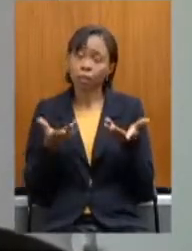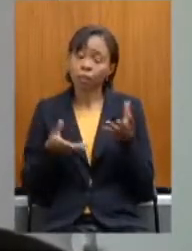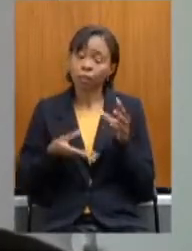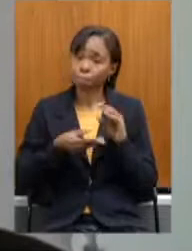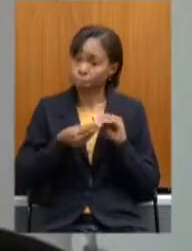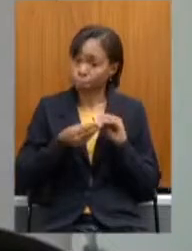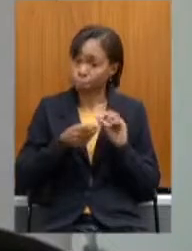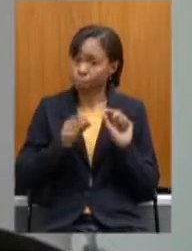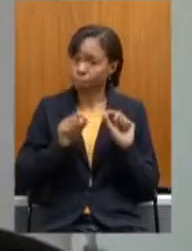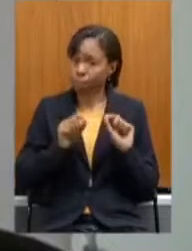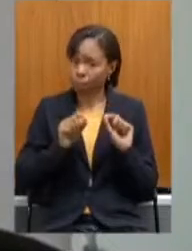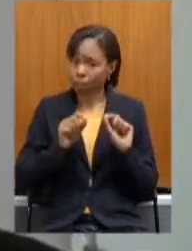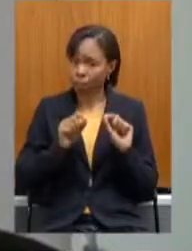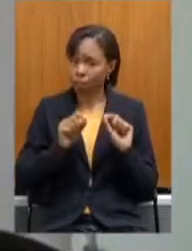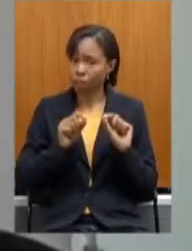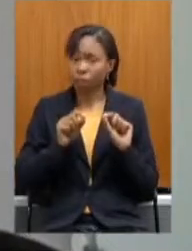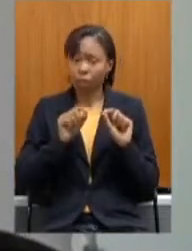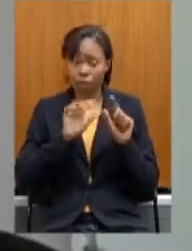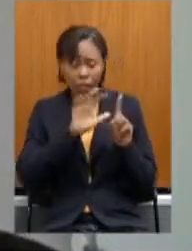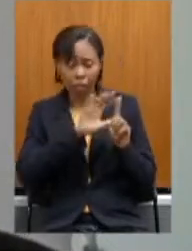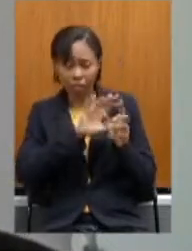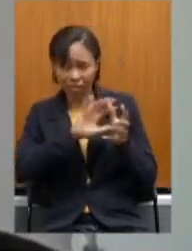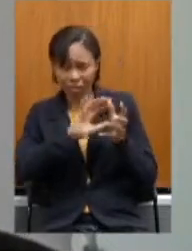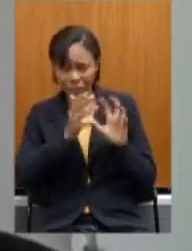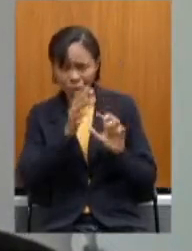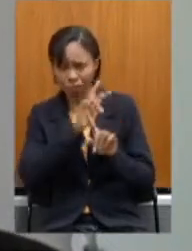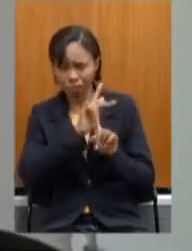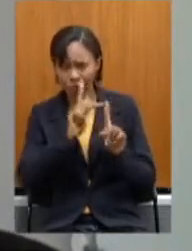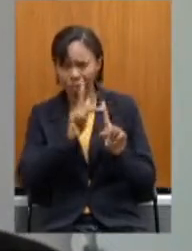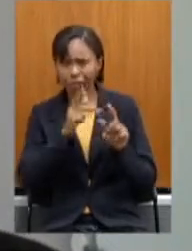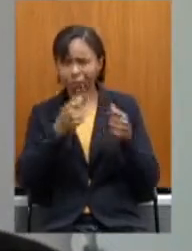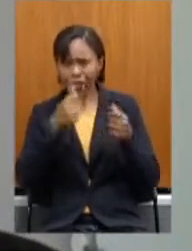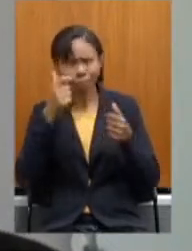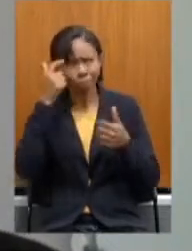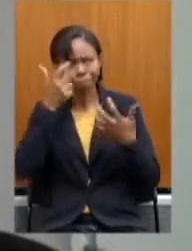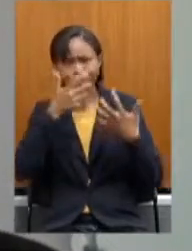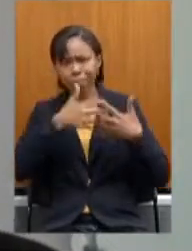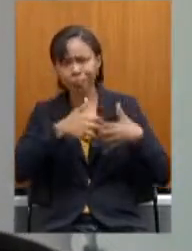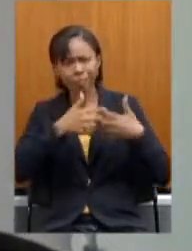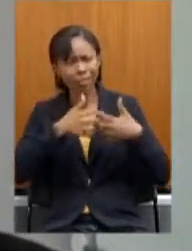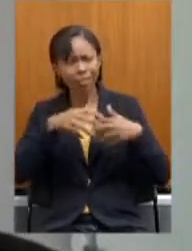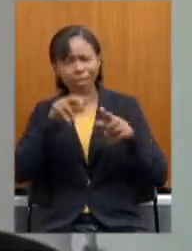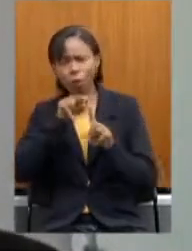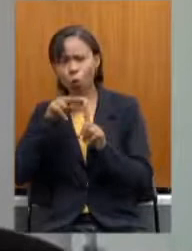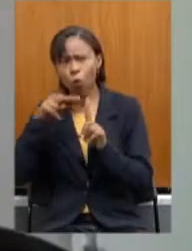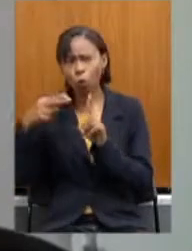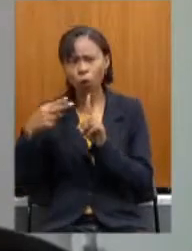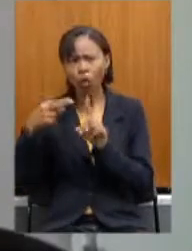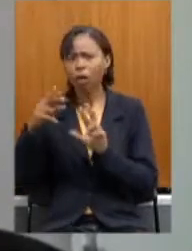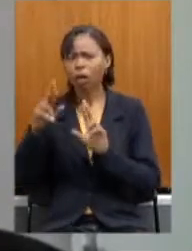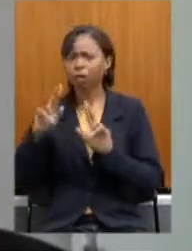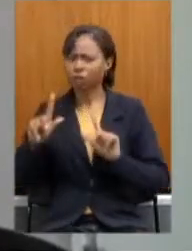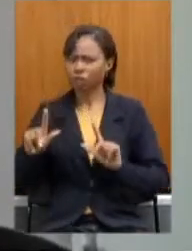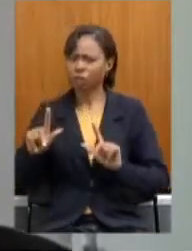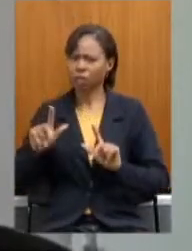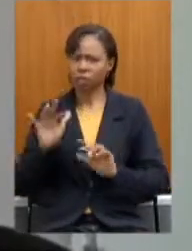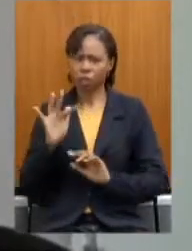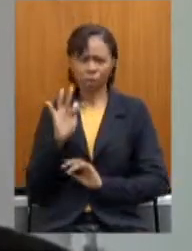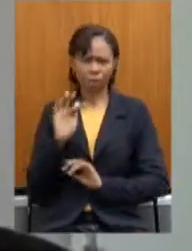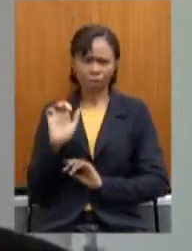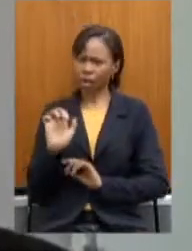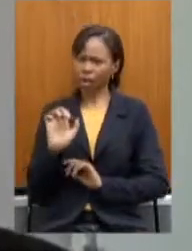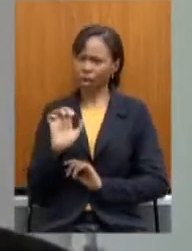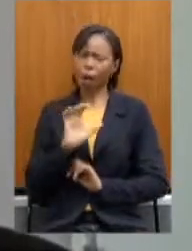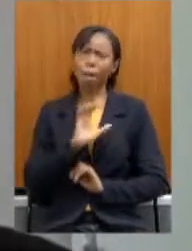essa reforma tem que ser refletida sobre outros olhos que não o da fé ou da